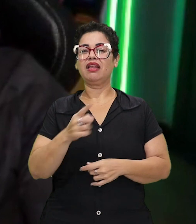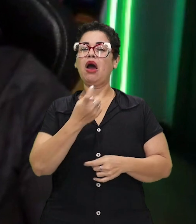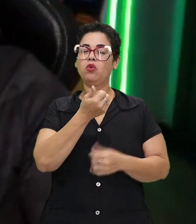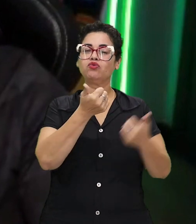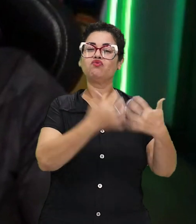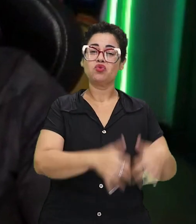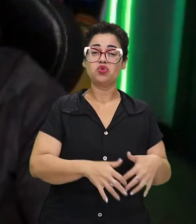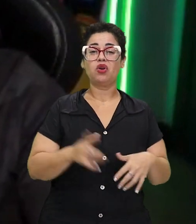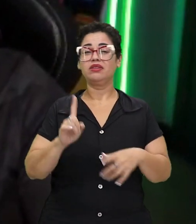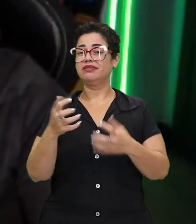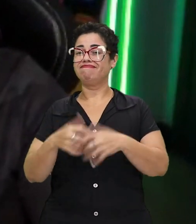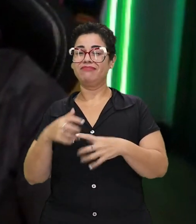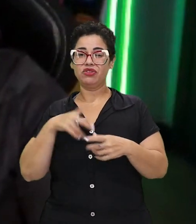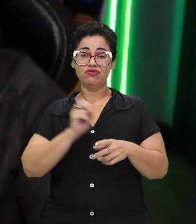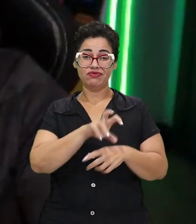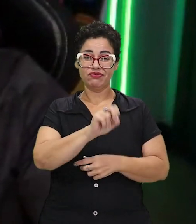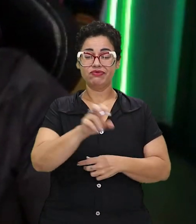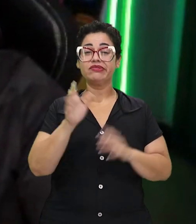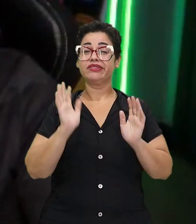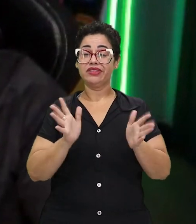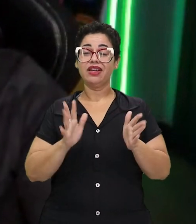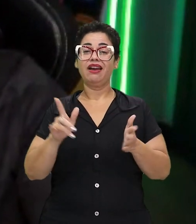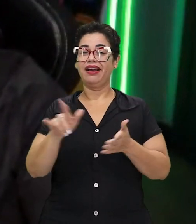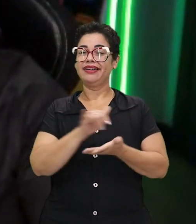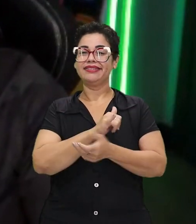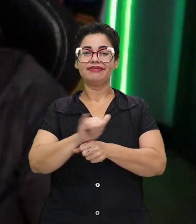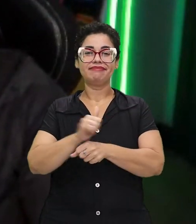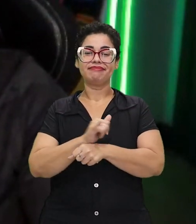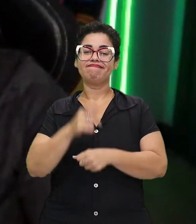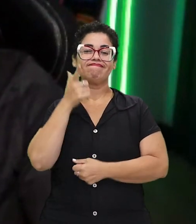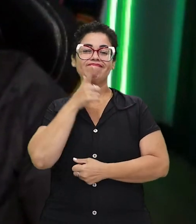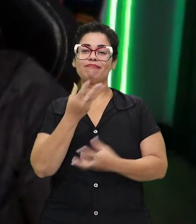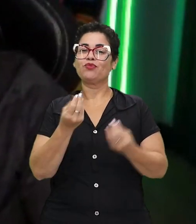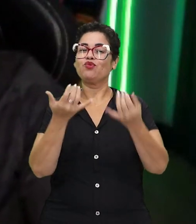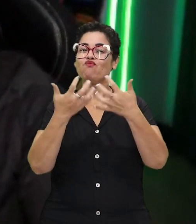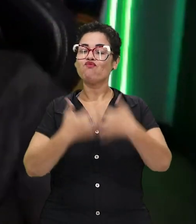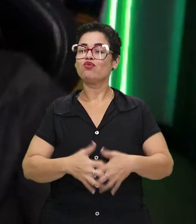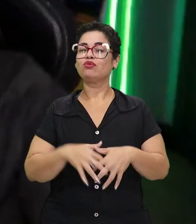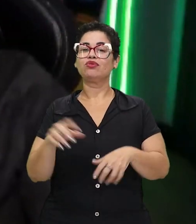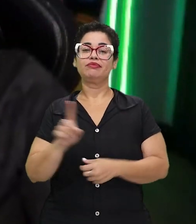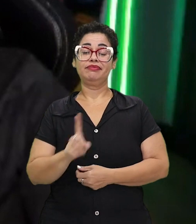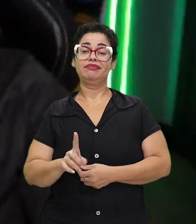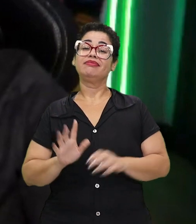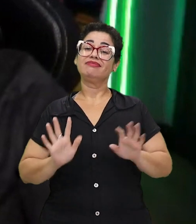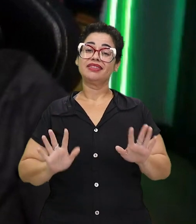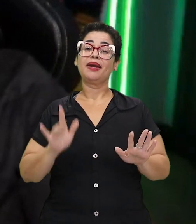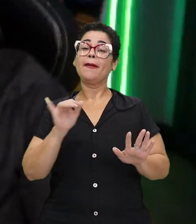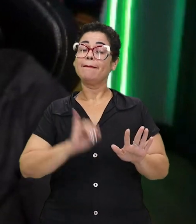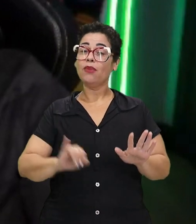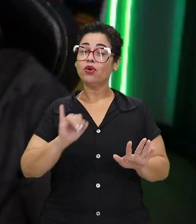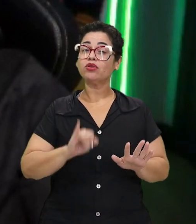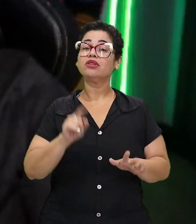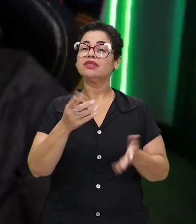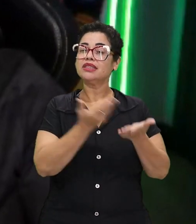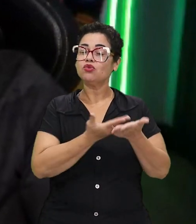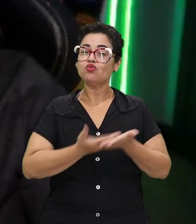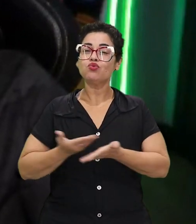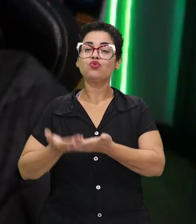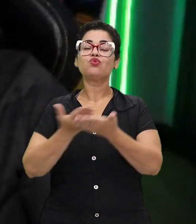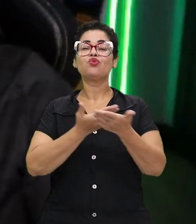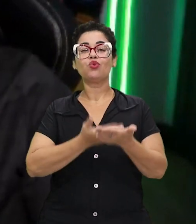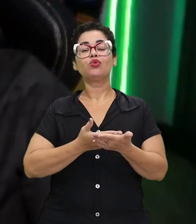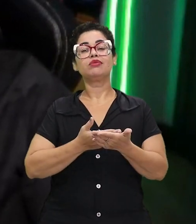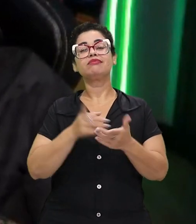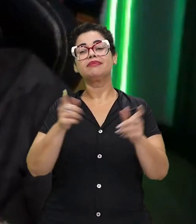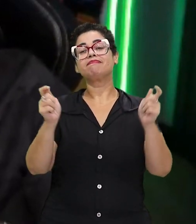alguns que funcionam, mas normalmente, pela experiência que eu vejo aí, acaba não funcionando muito. E, cara, a importância dos